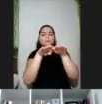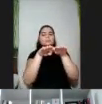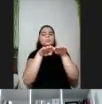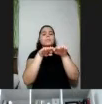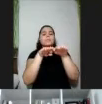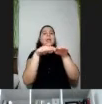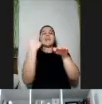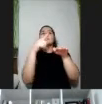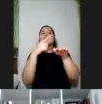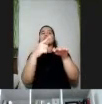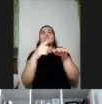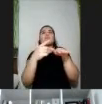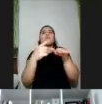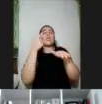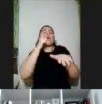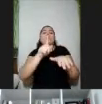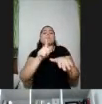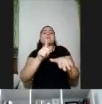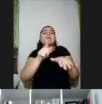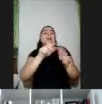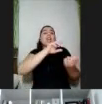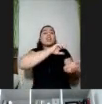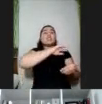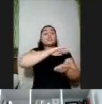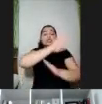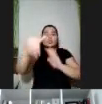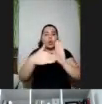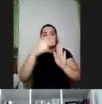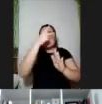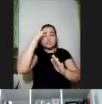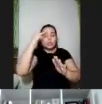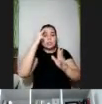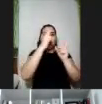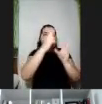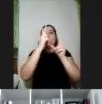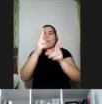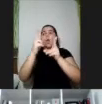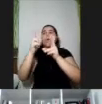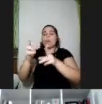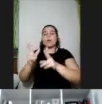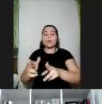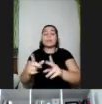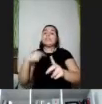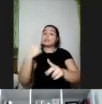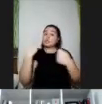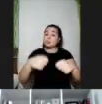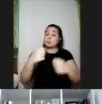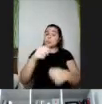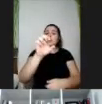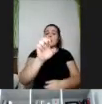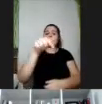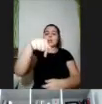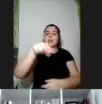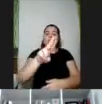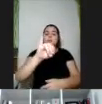promovendo condições para que todas as pessoas possam ter o mesmo acesso. Então, gente trabalha no paradigma da equidade,